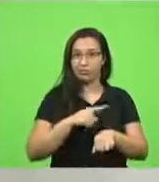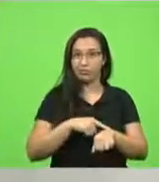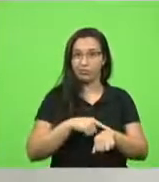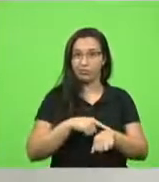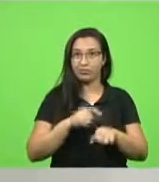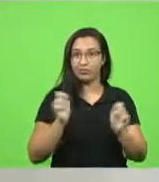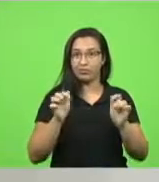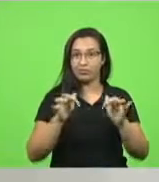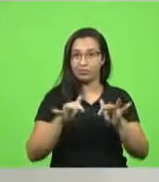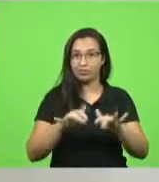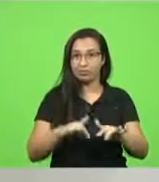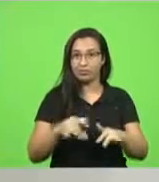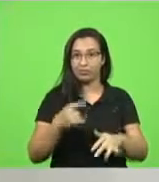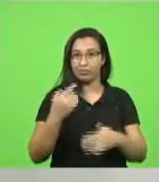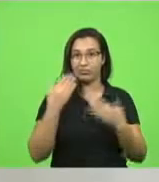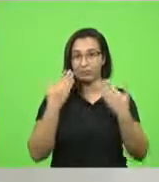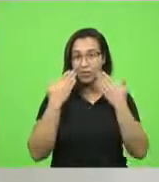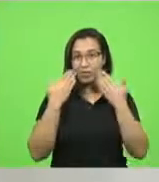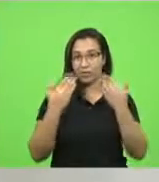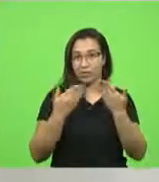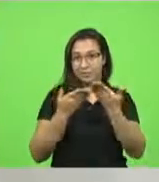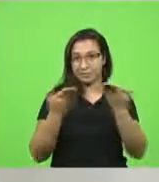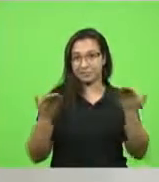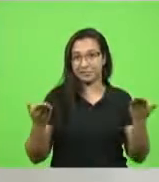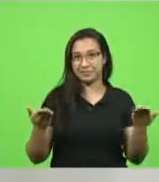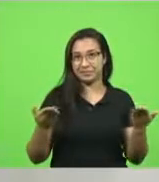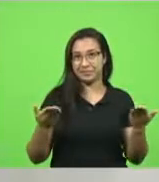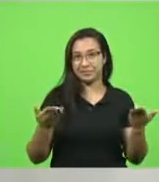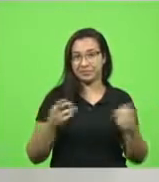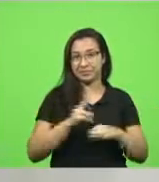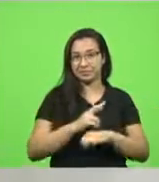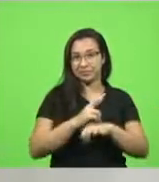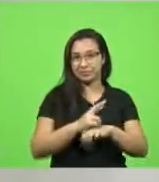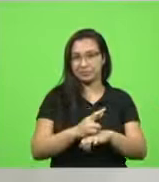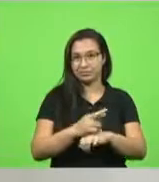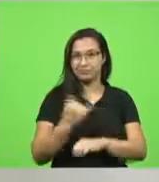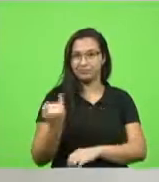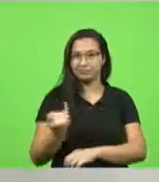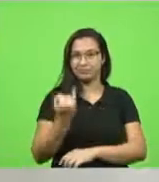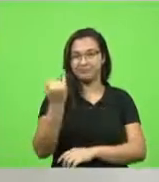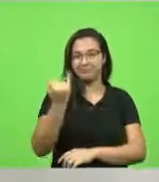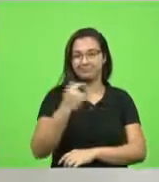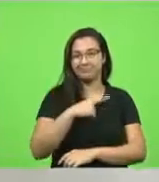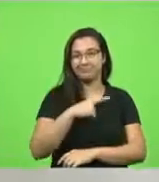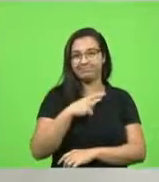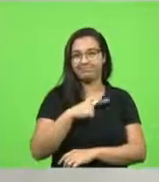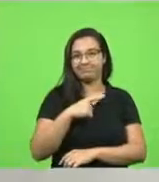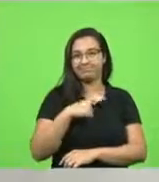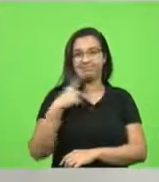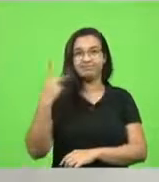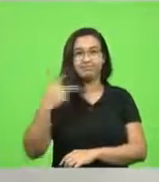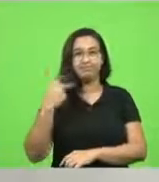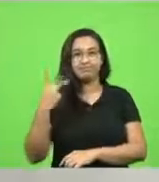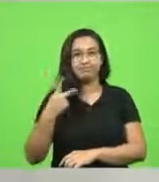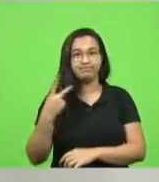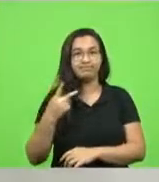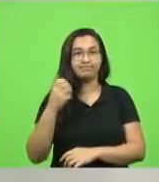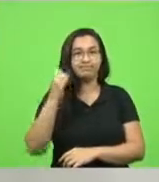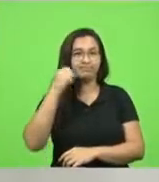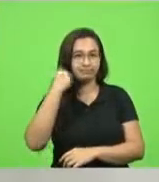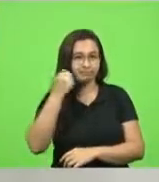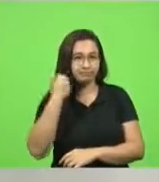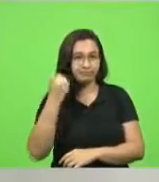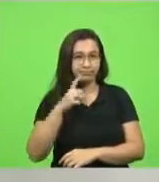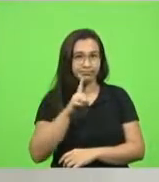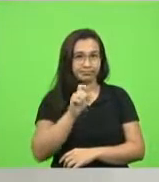mostrar para vocês. uma representação muito significativa de parlamentares, de senador Dário